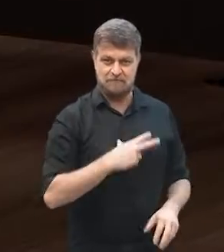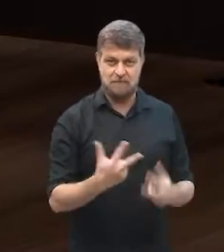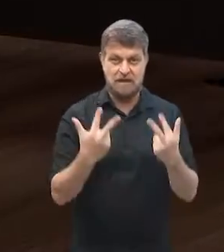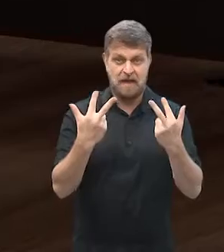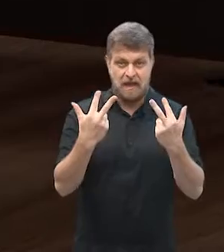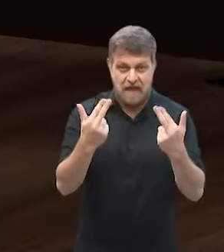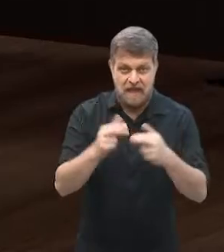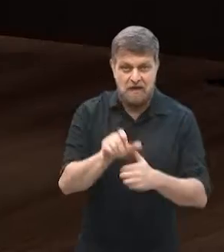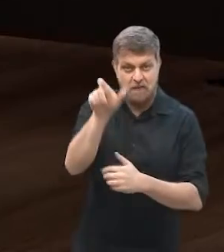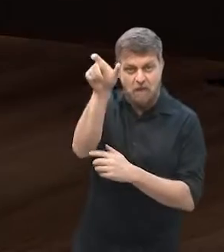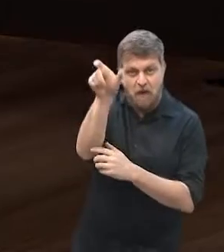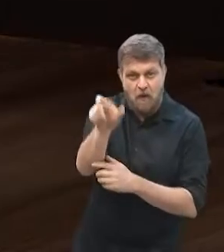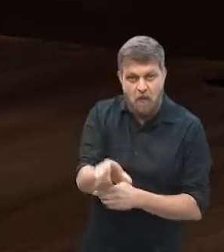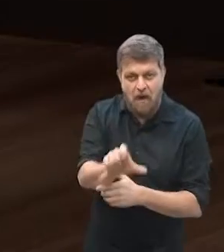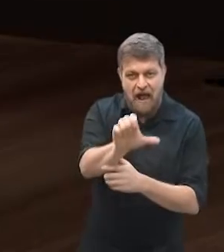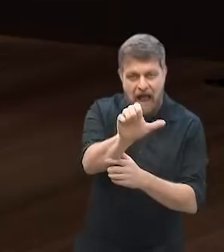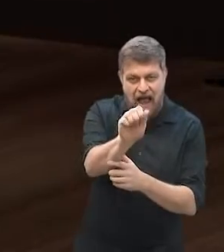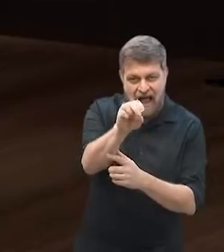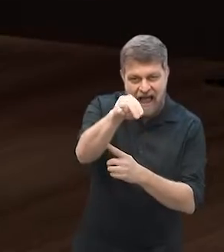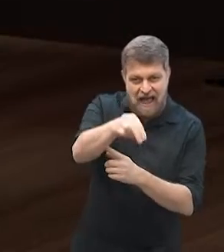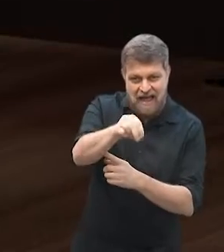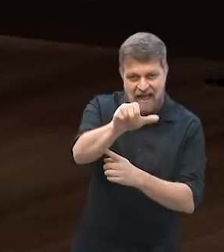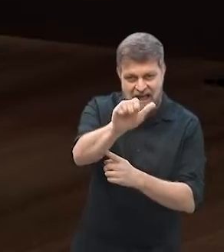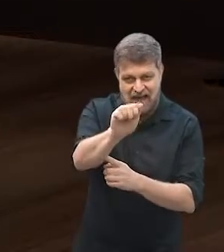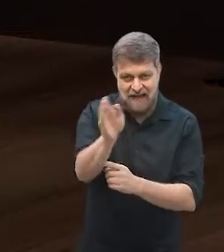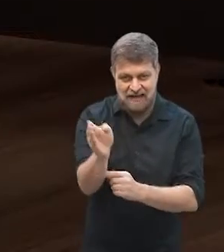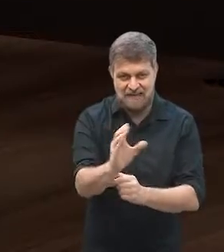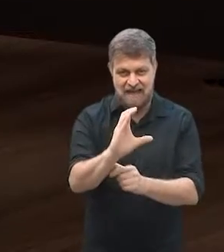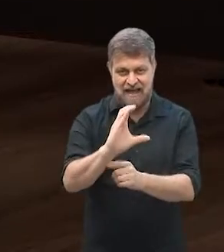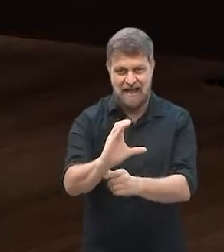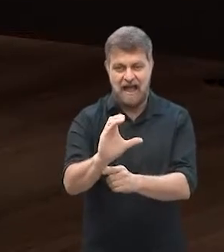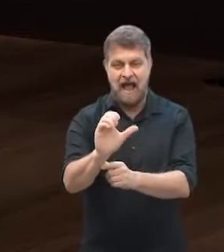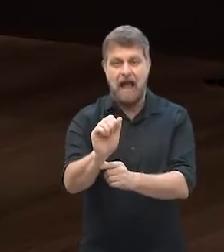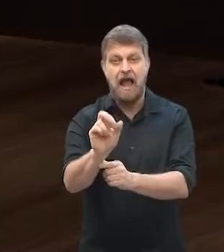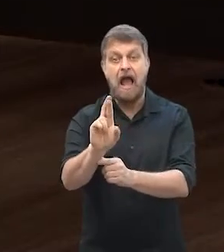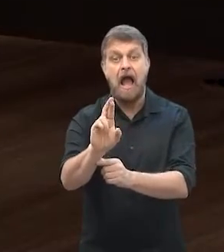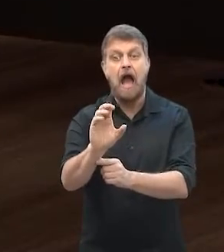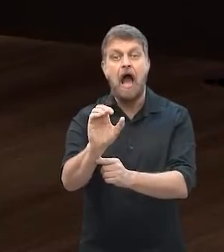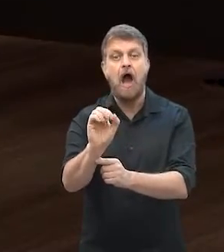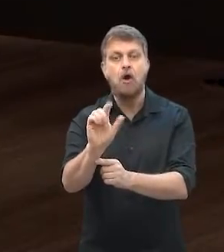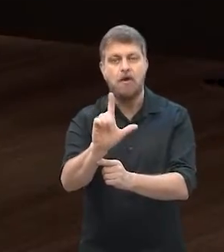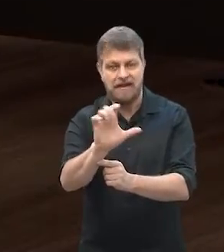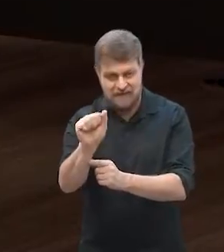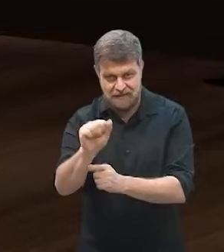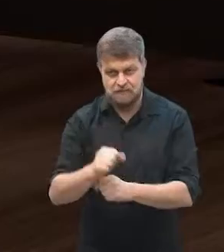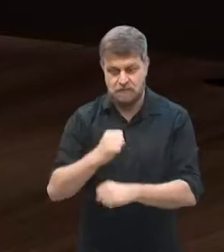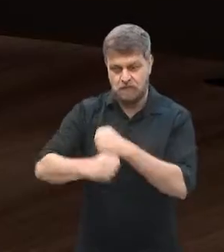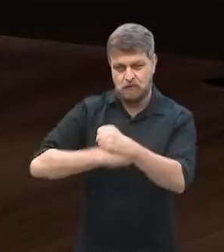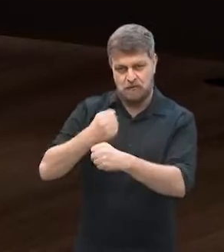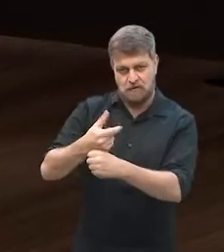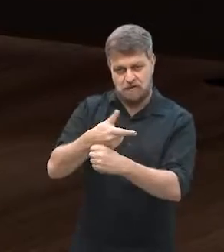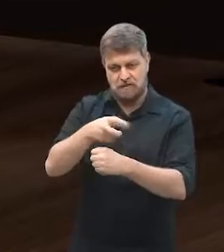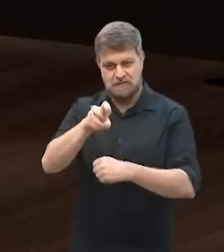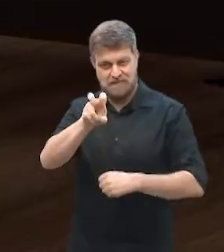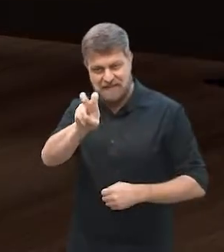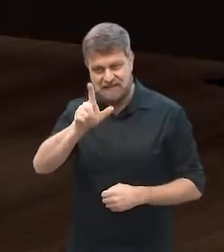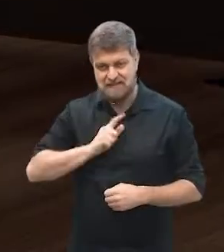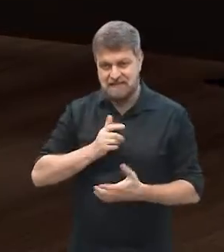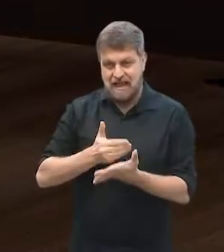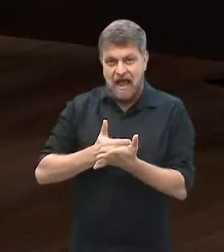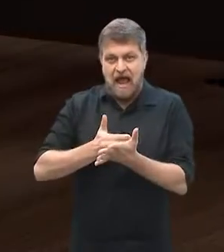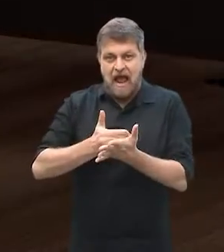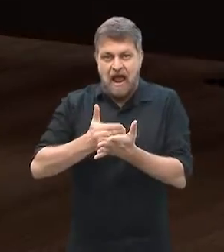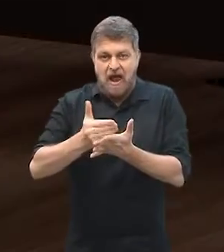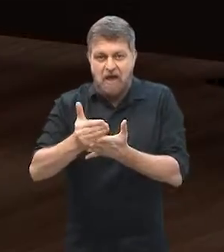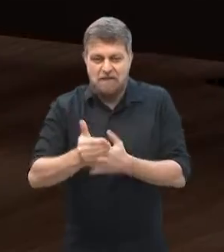caso da empresária Ana Carolina Navarro Piacentini, que em 2015 começou a empreender,